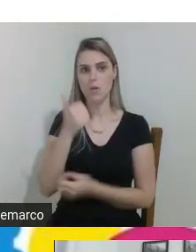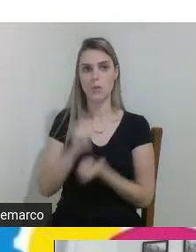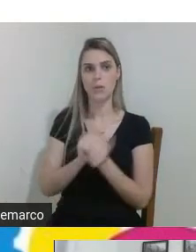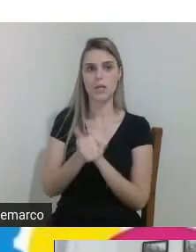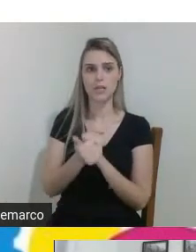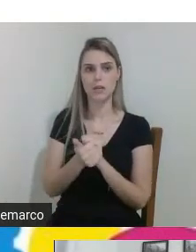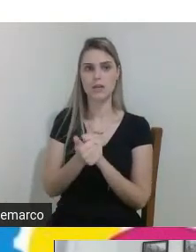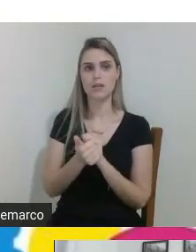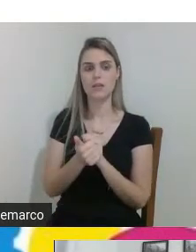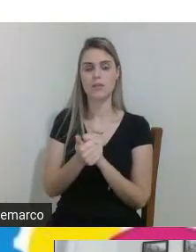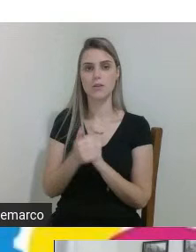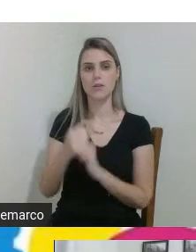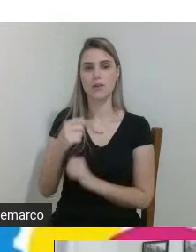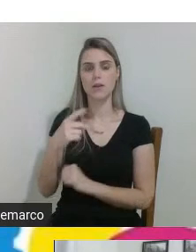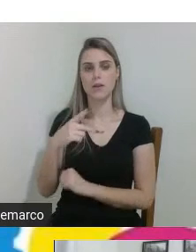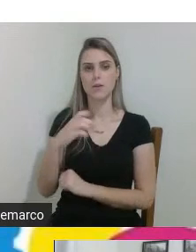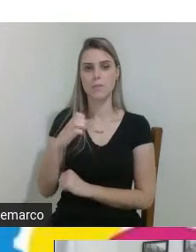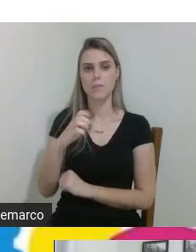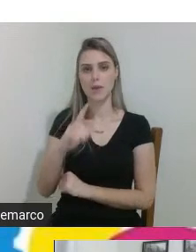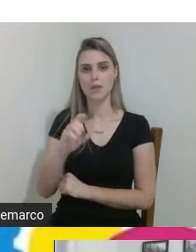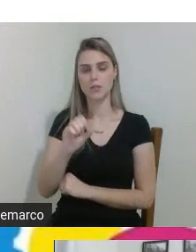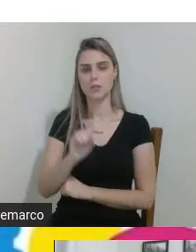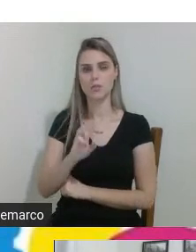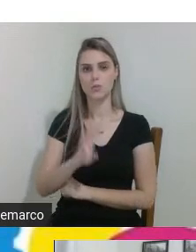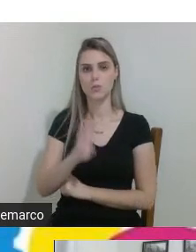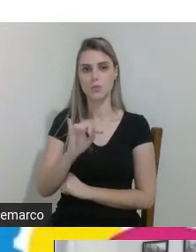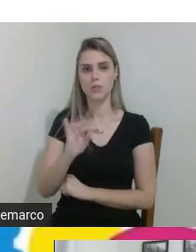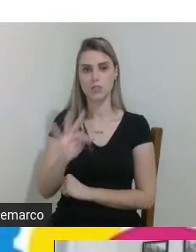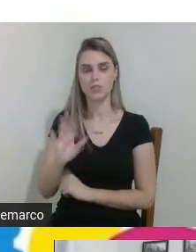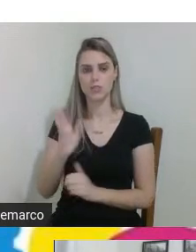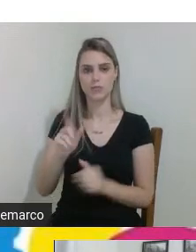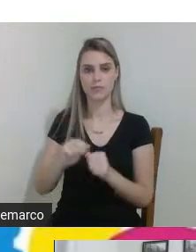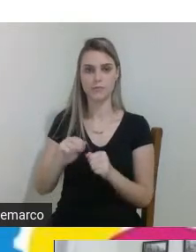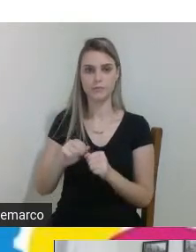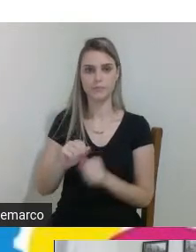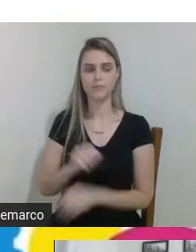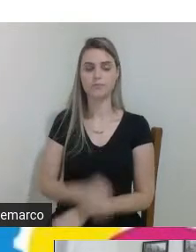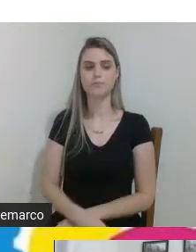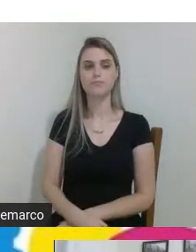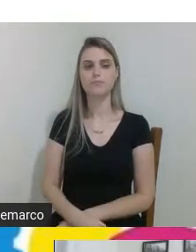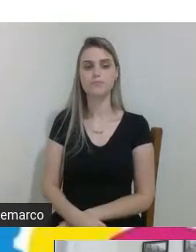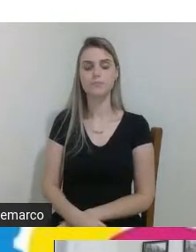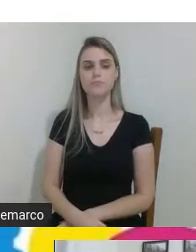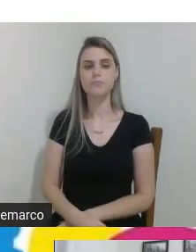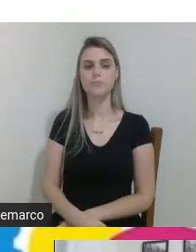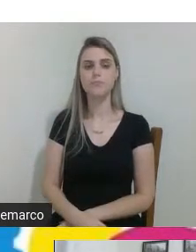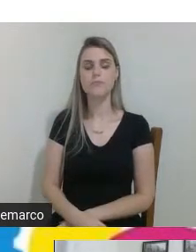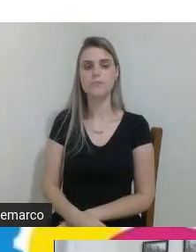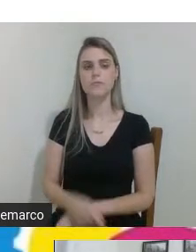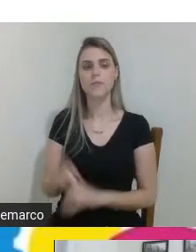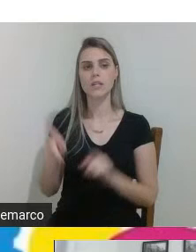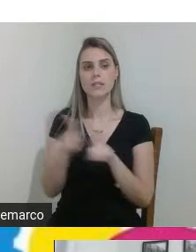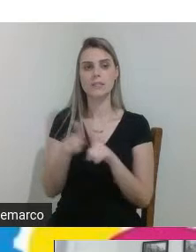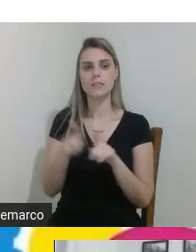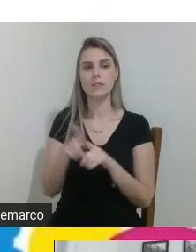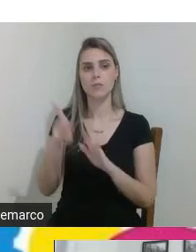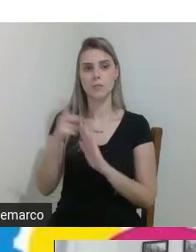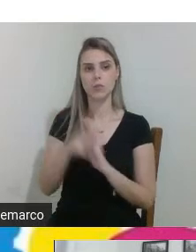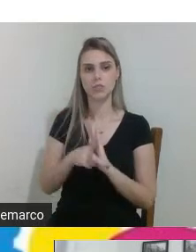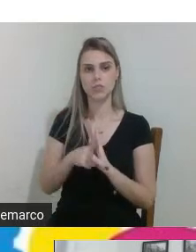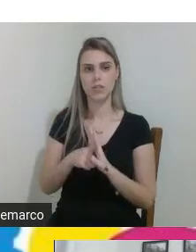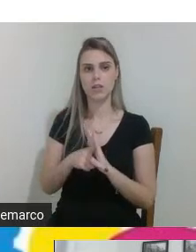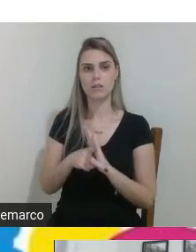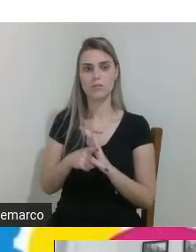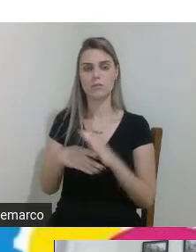Impédia Suite que foi realizado e também o projeto que é desenvolvido na unidade curricular